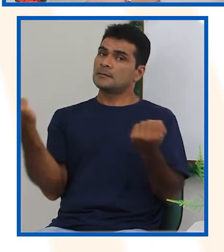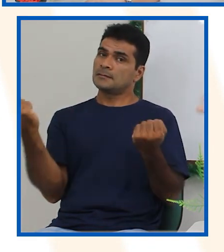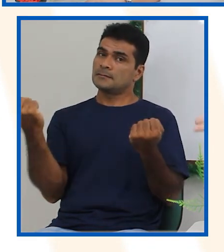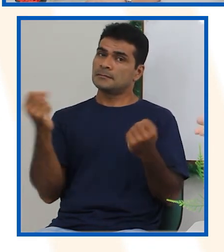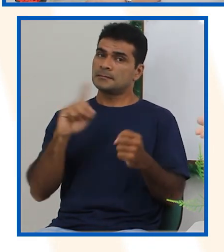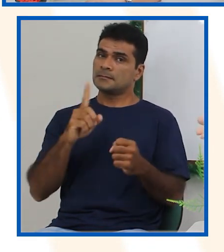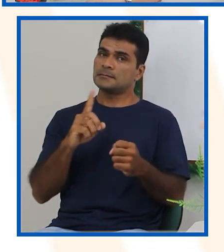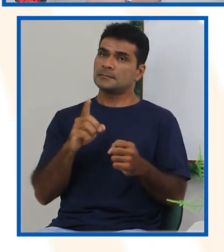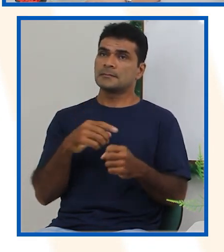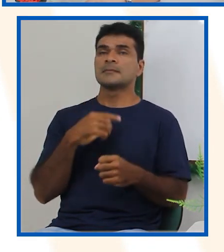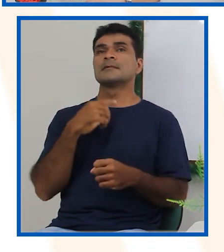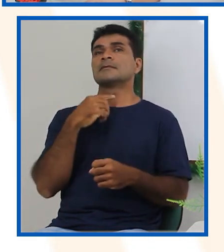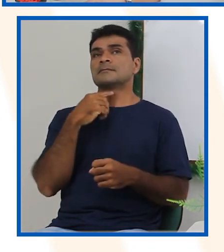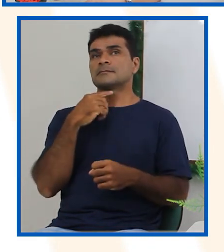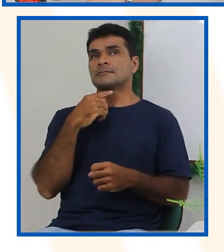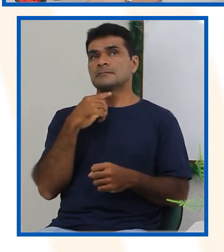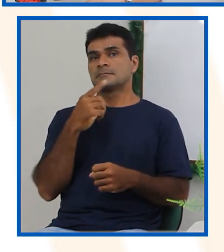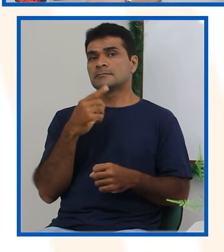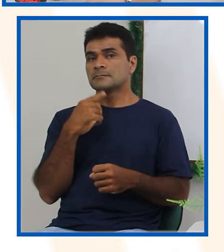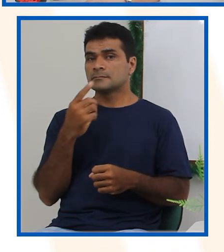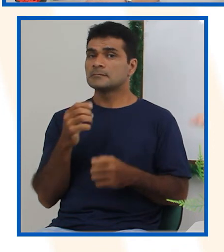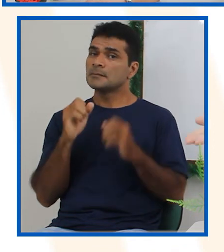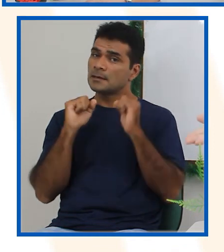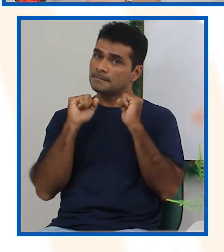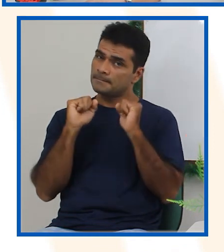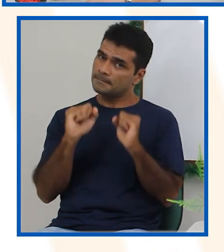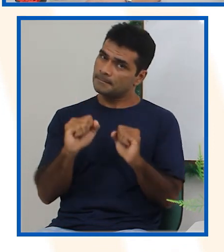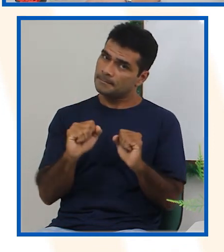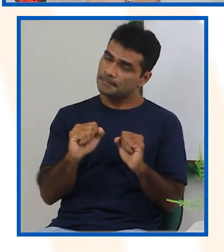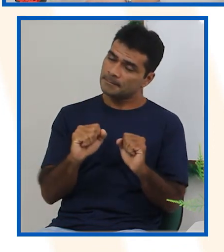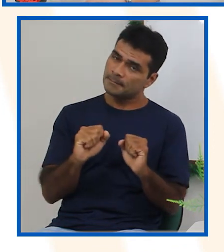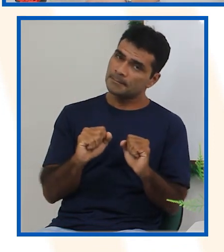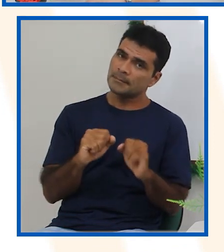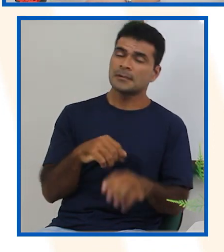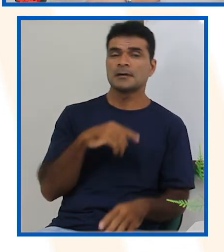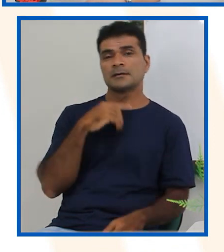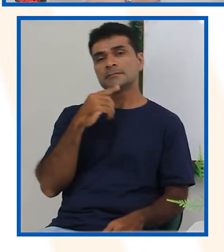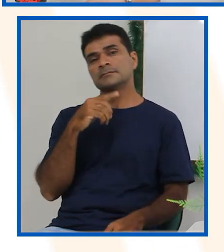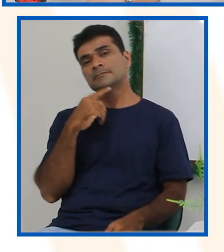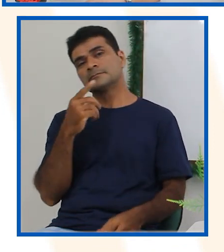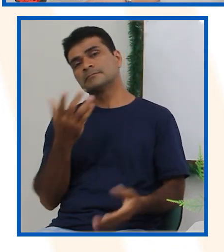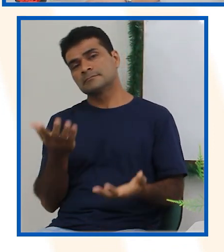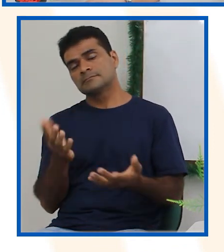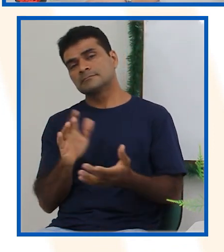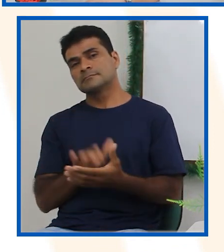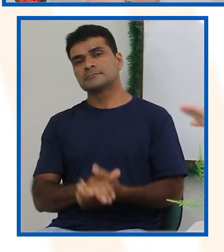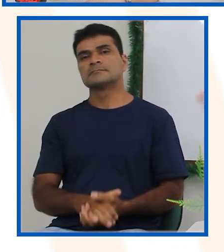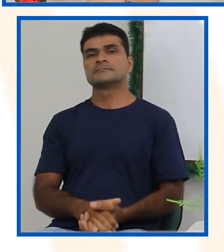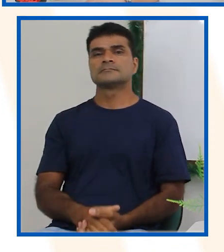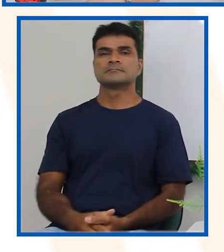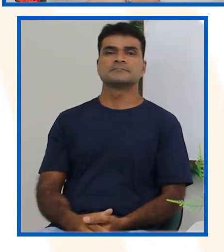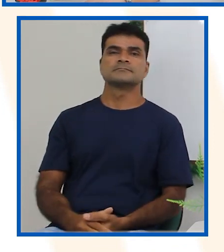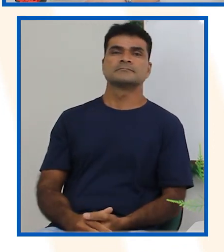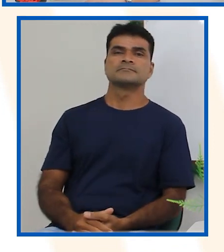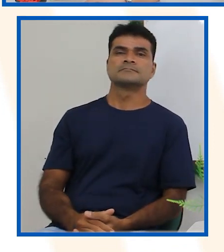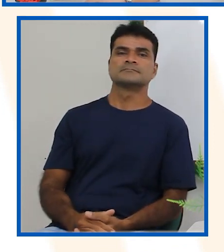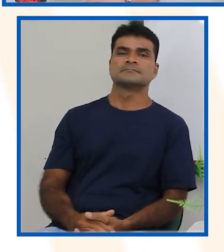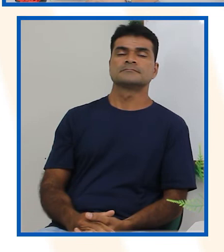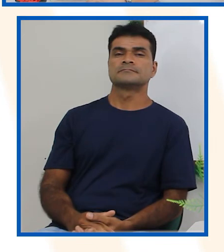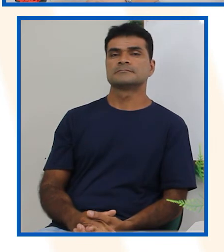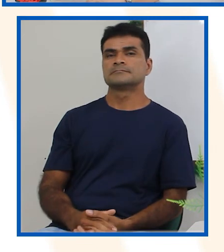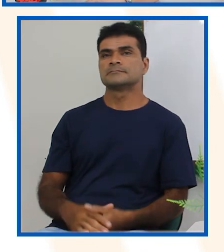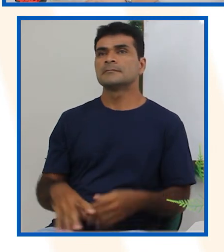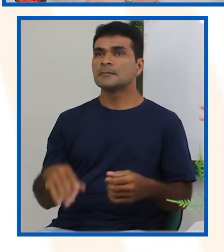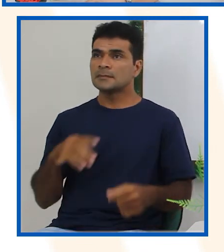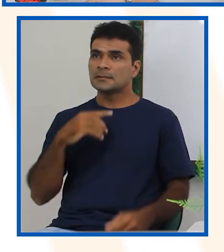provável, né? Ou improvável, porque se eu fizer só um jogo, é improvável que eu ganhe, tendo que